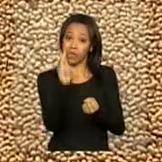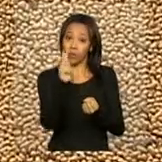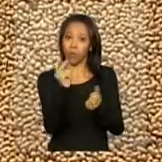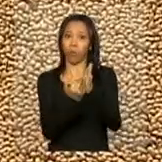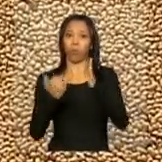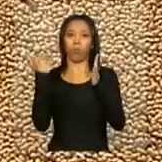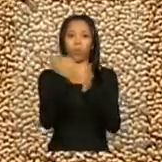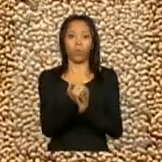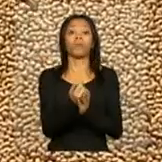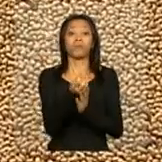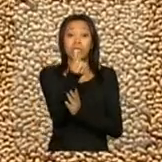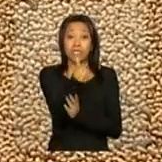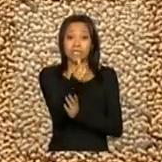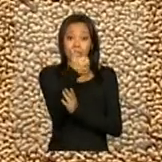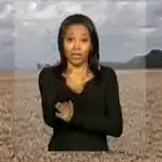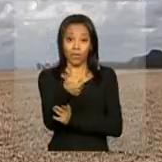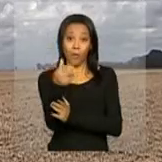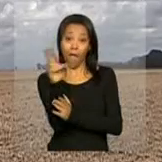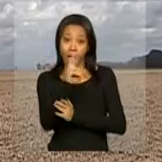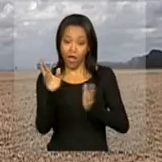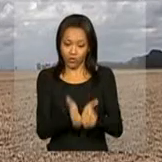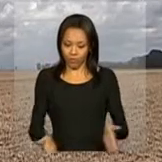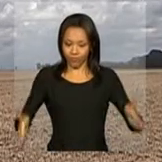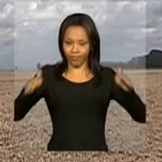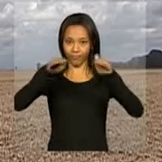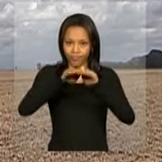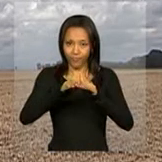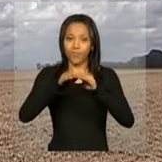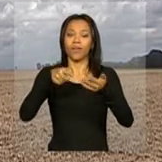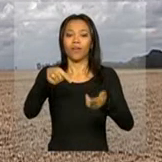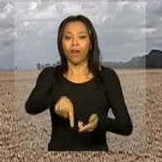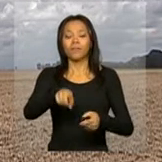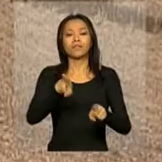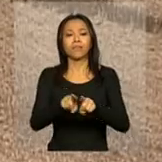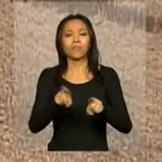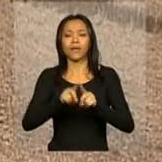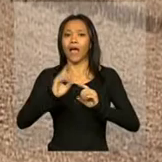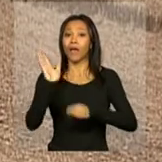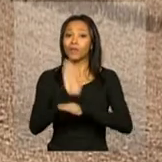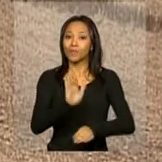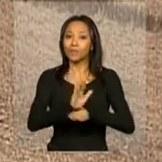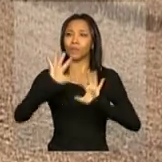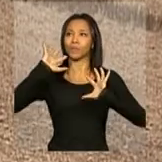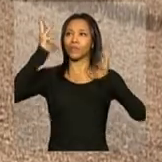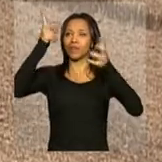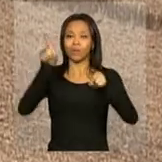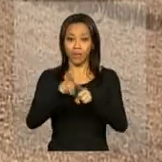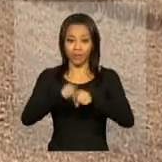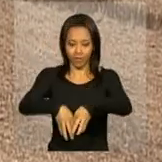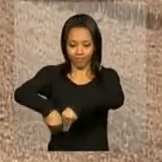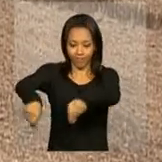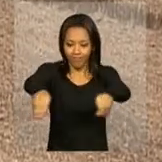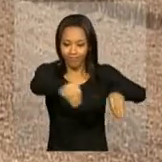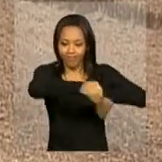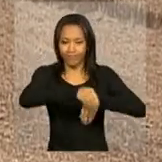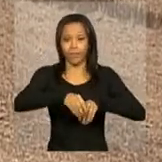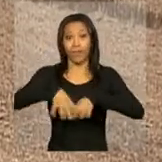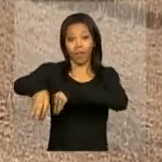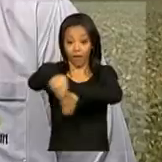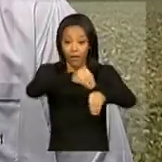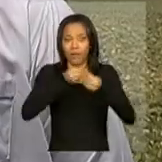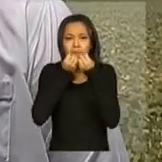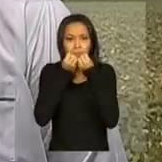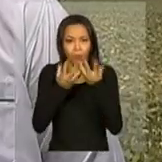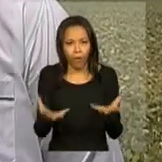61 reais em 2013. A favor do cultivo estão o clima e o solo. A topografia do solo aqui é muito boa, é mais